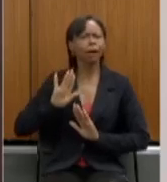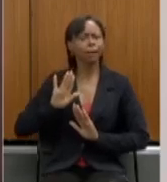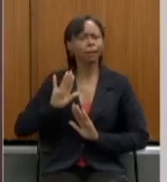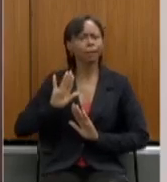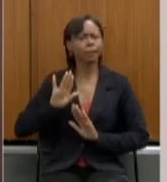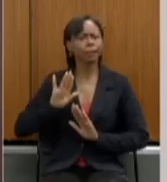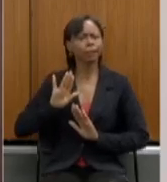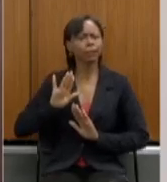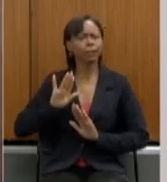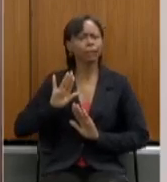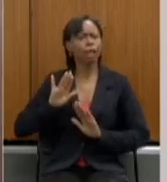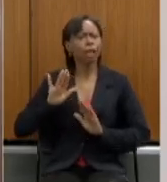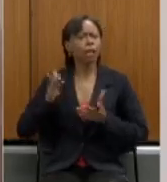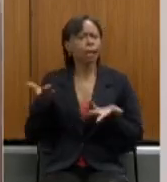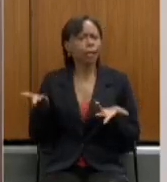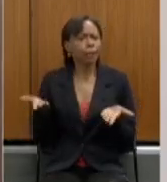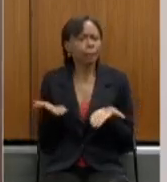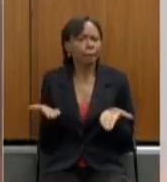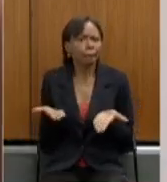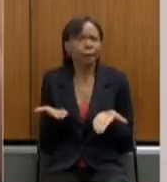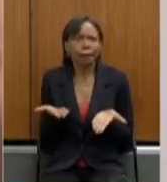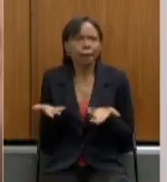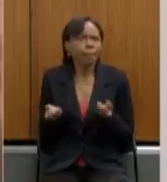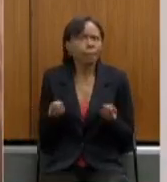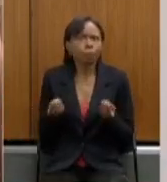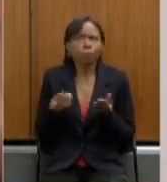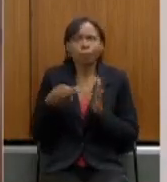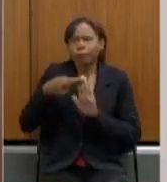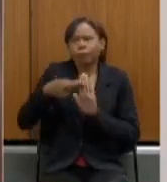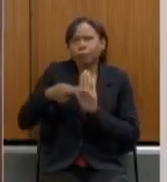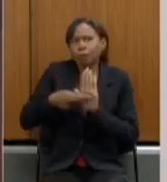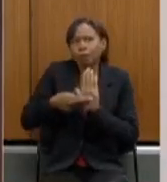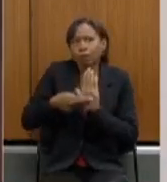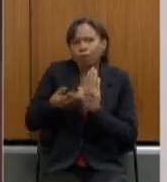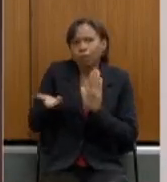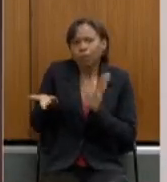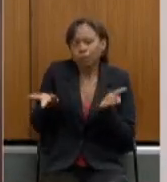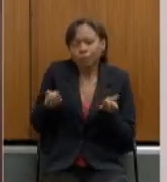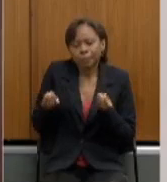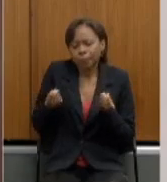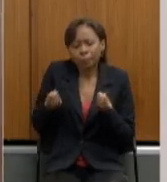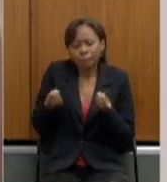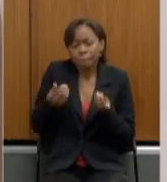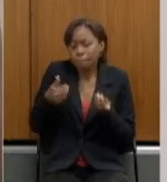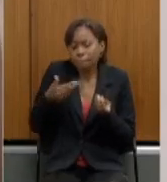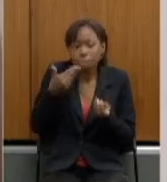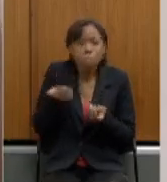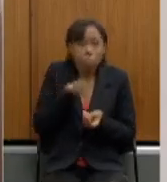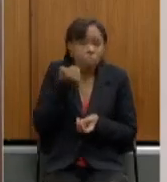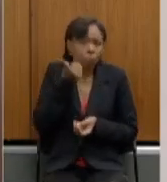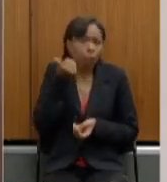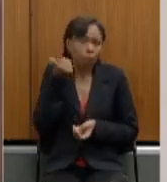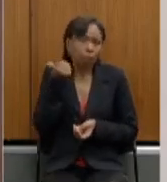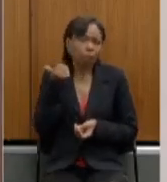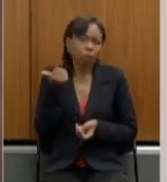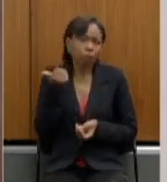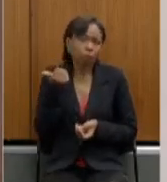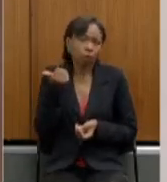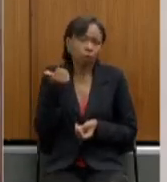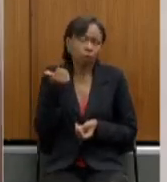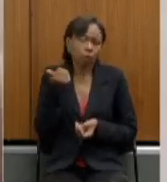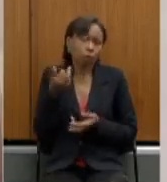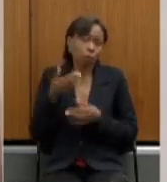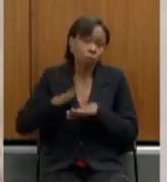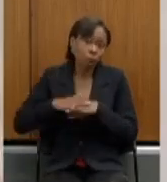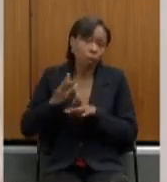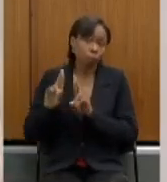mais, atuarialmente mais, como eu digo, saudáveis, né? Mais responsáveis.